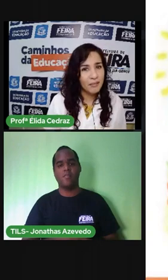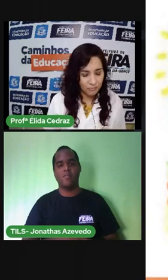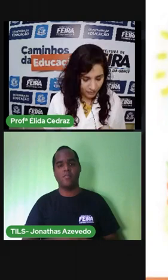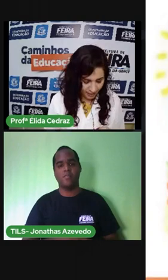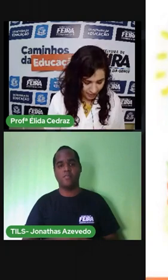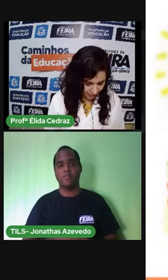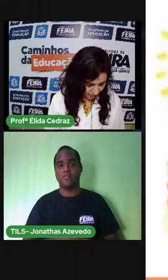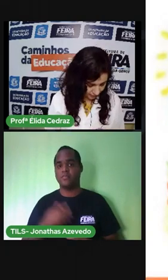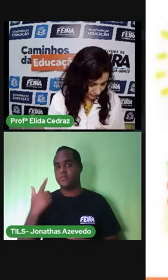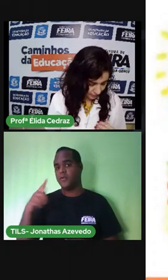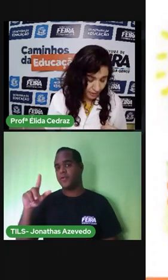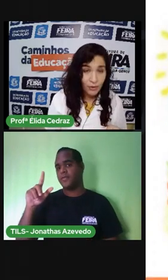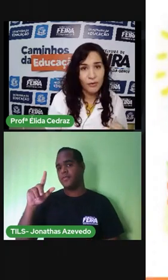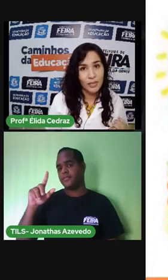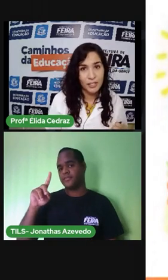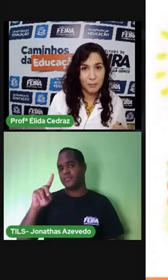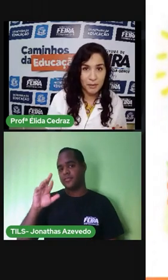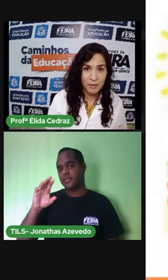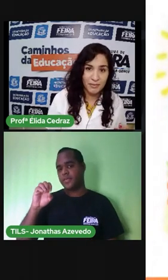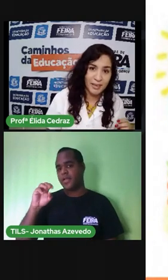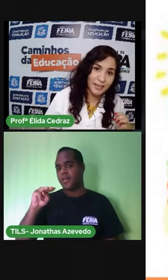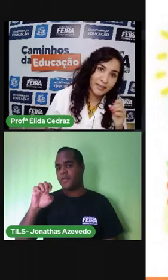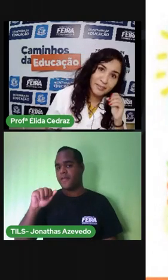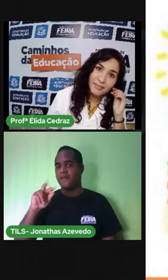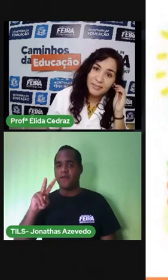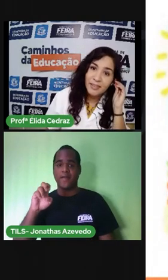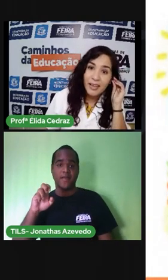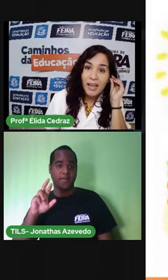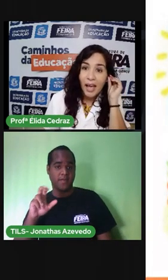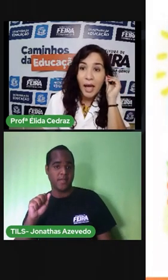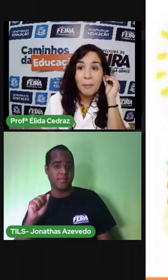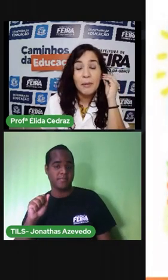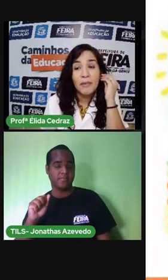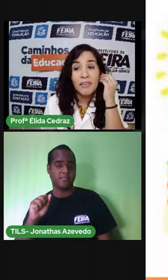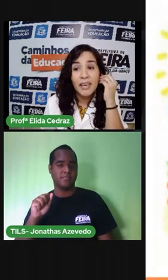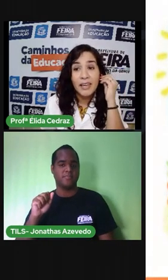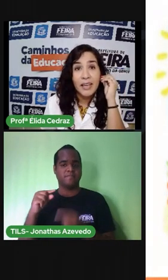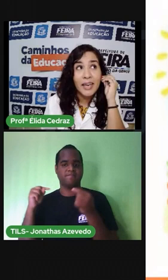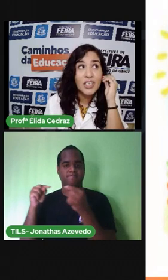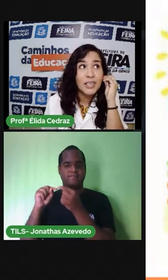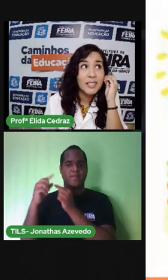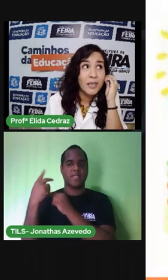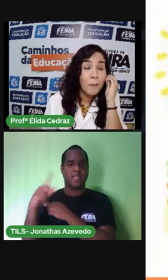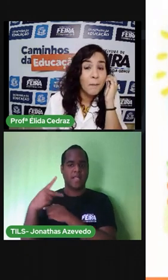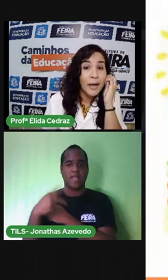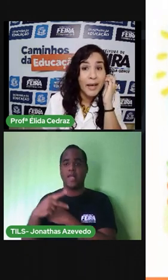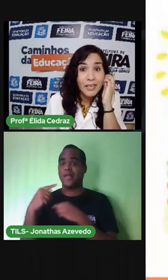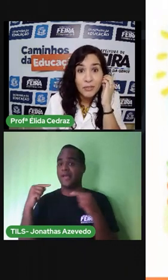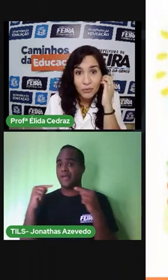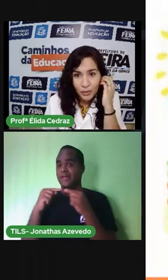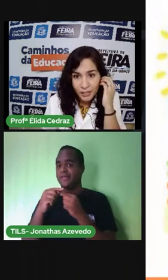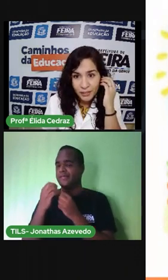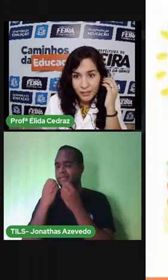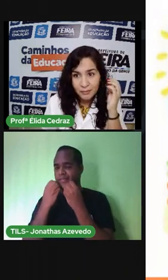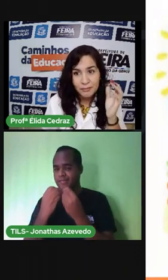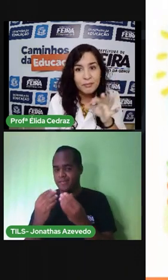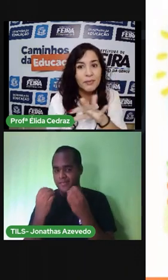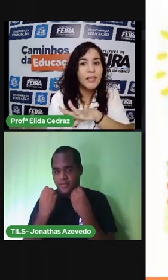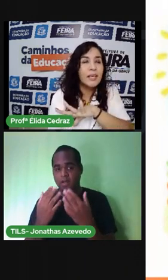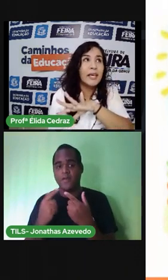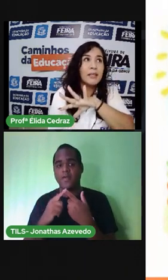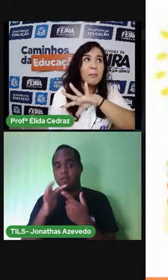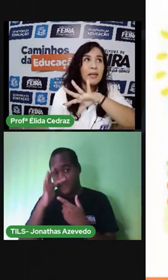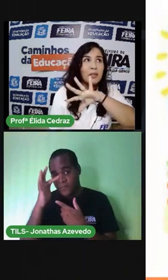A primavera. Quem não gosta da primavera? A primavera é a estação mais florida,